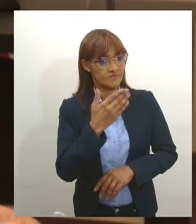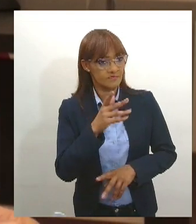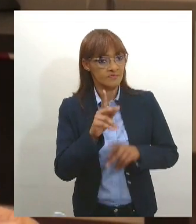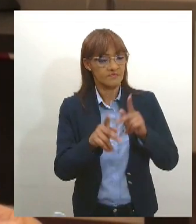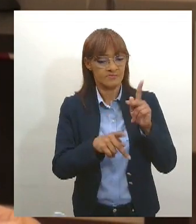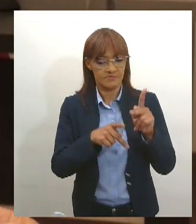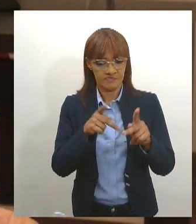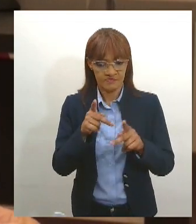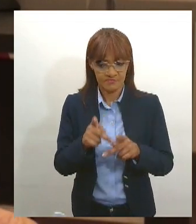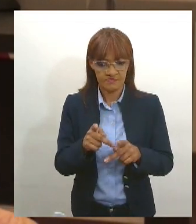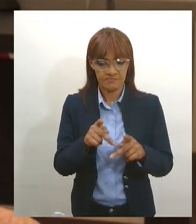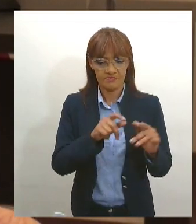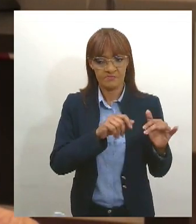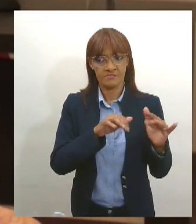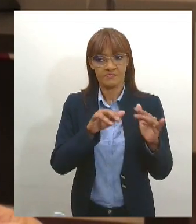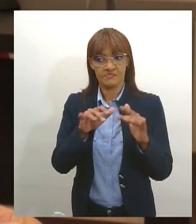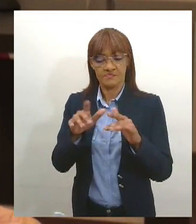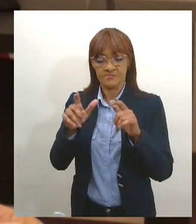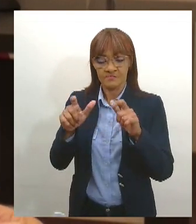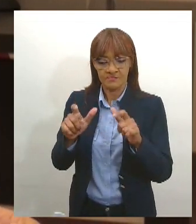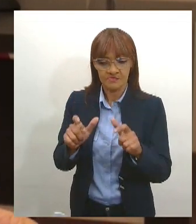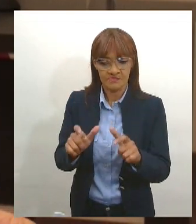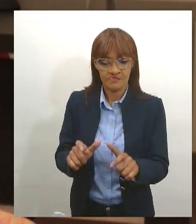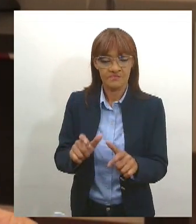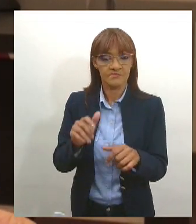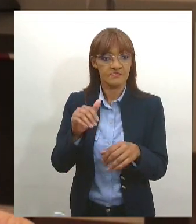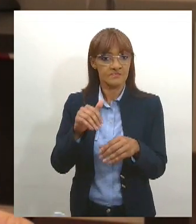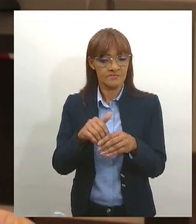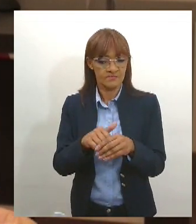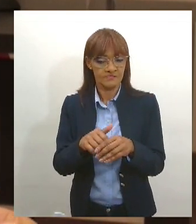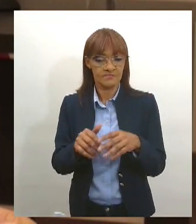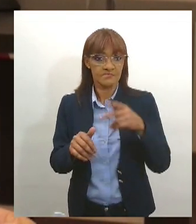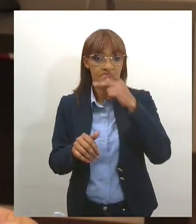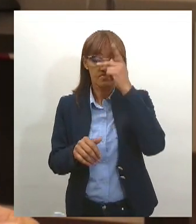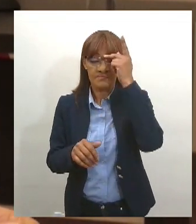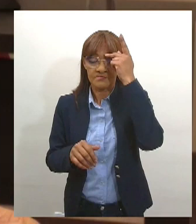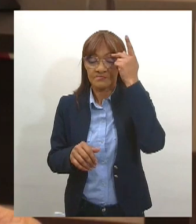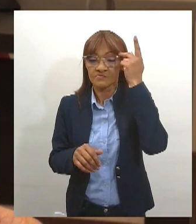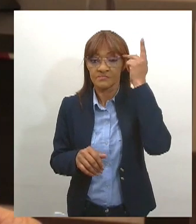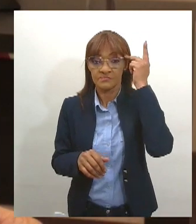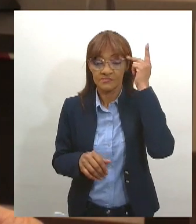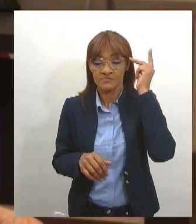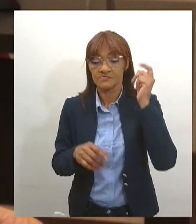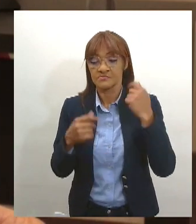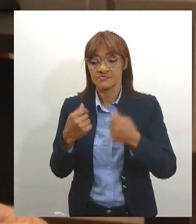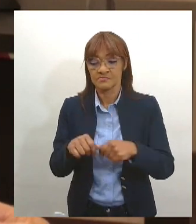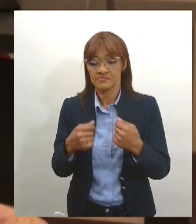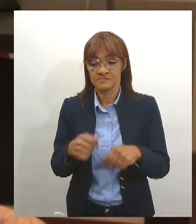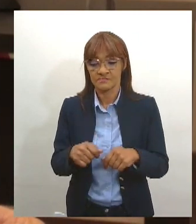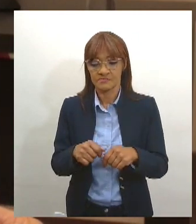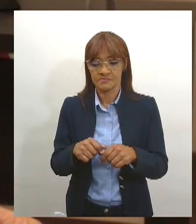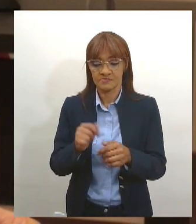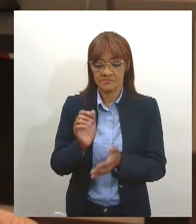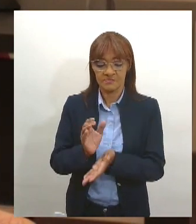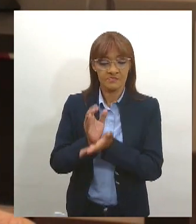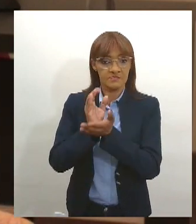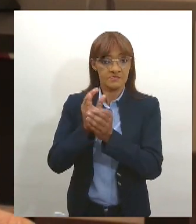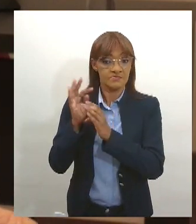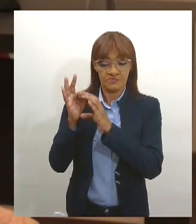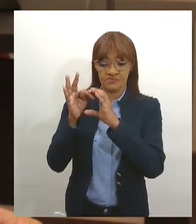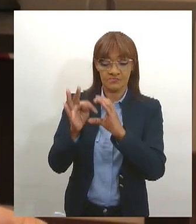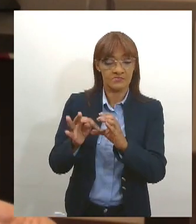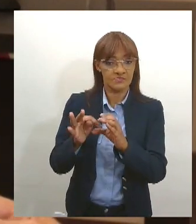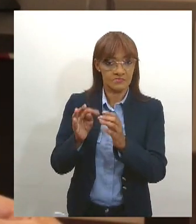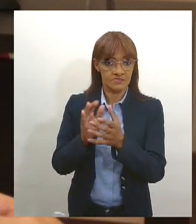grande área, existem muitas pessoas que precisam do papel do conselho tutelar, do apoio, com a ideia, que é um órgão muito